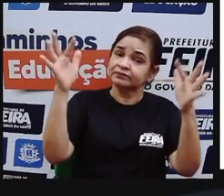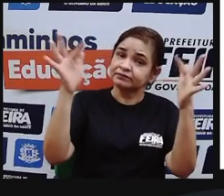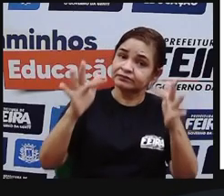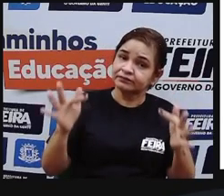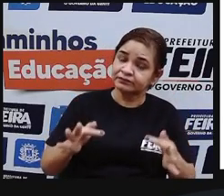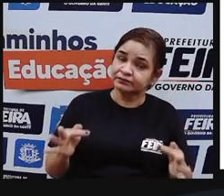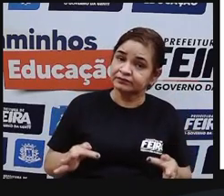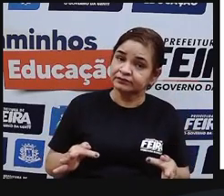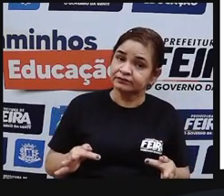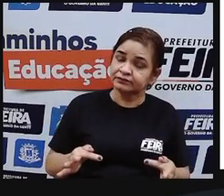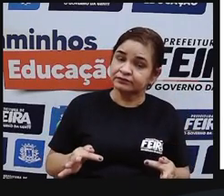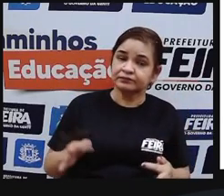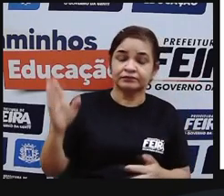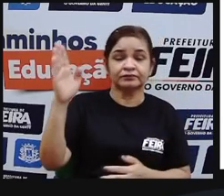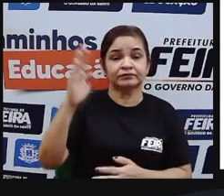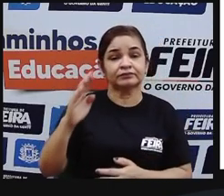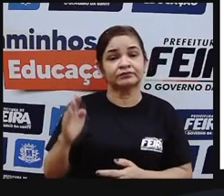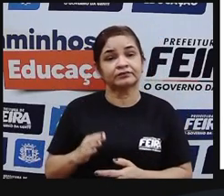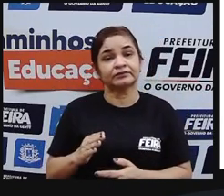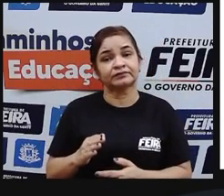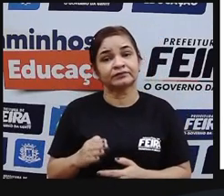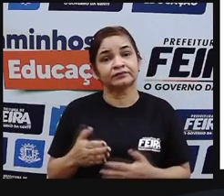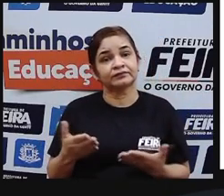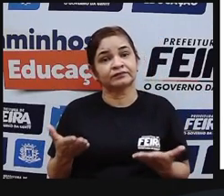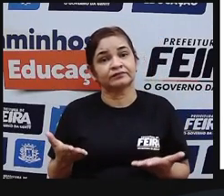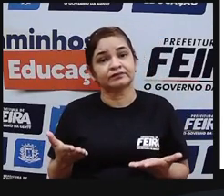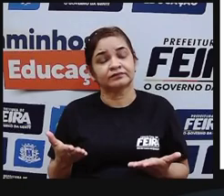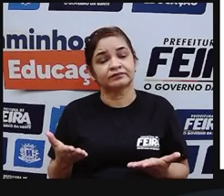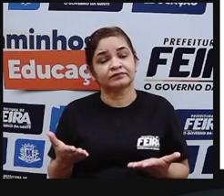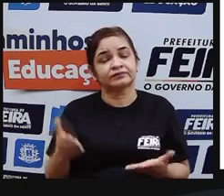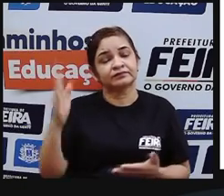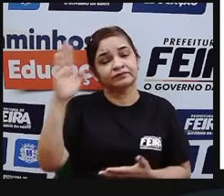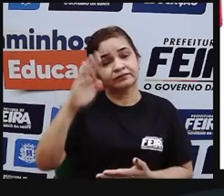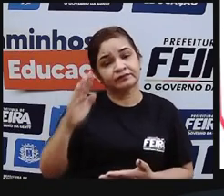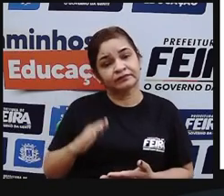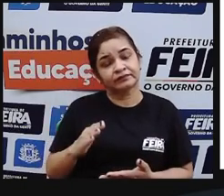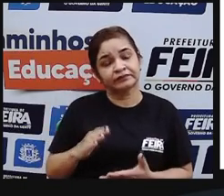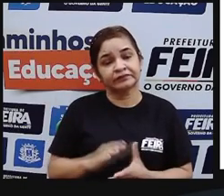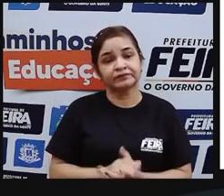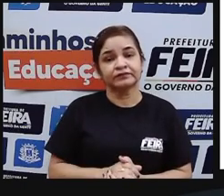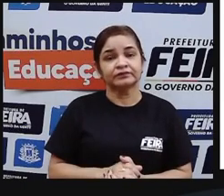terra chamada brasilis, ou seja, dessa terra chamada Brasil.